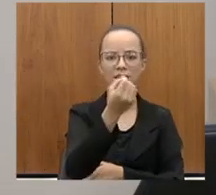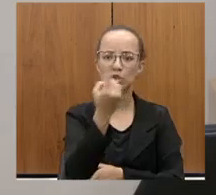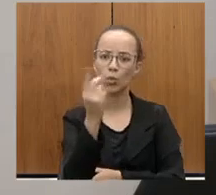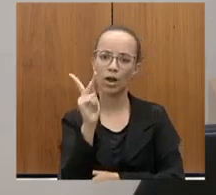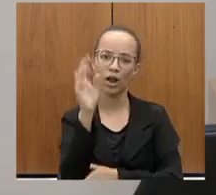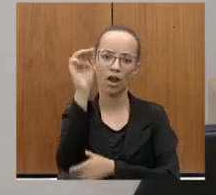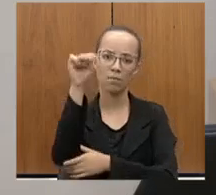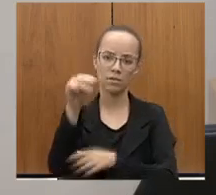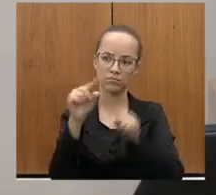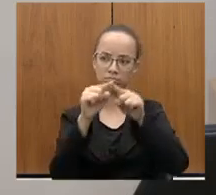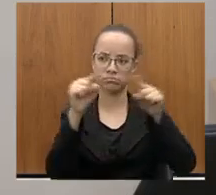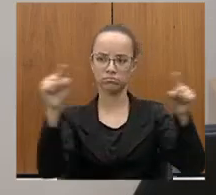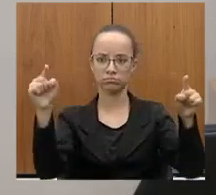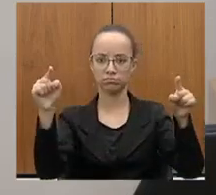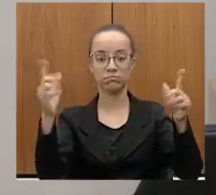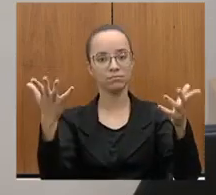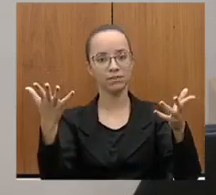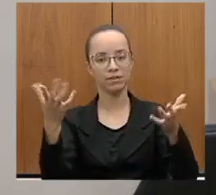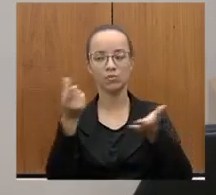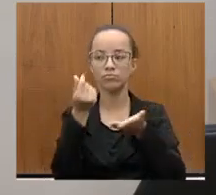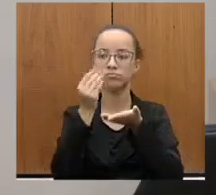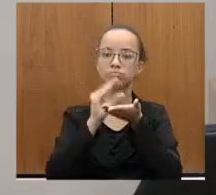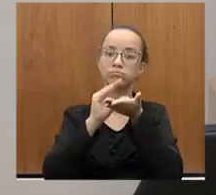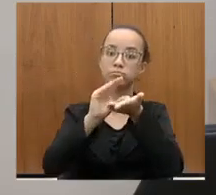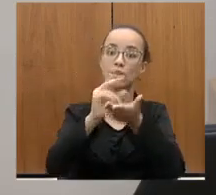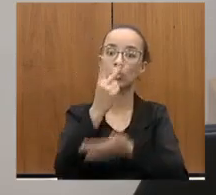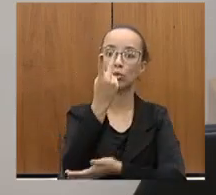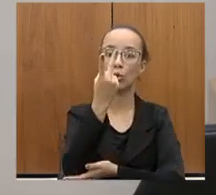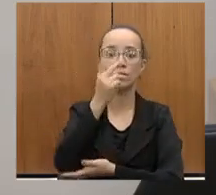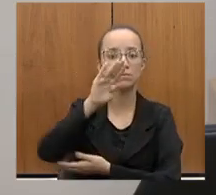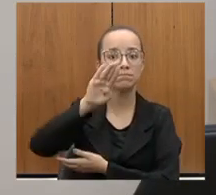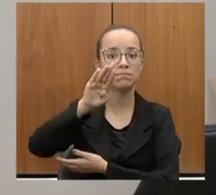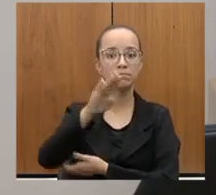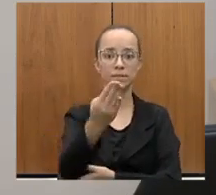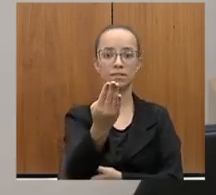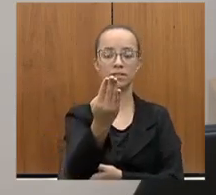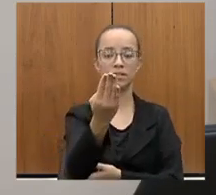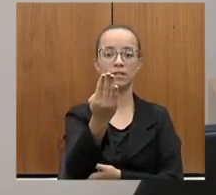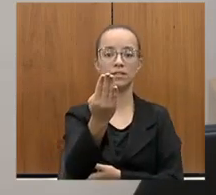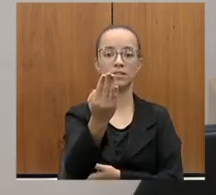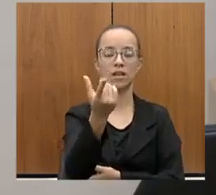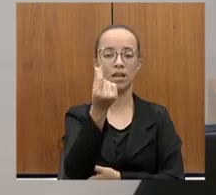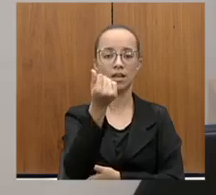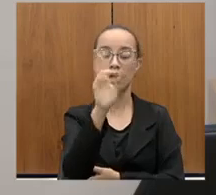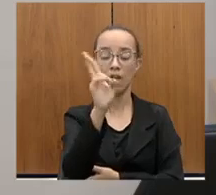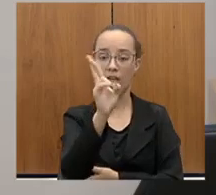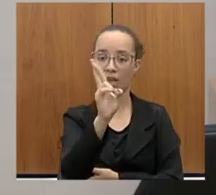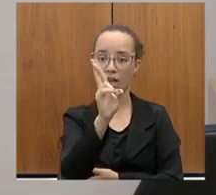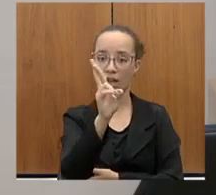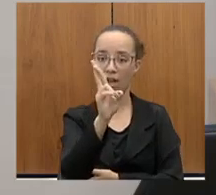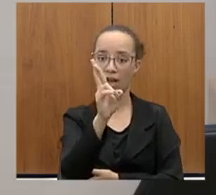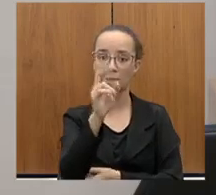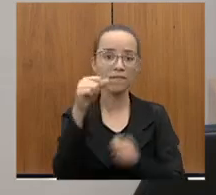e eles estão investindo R$ 2 bilhões para fazer isso.